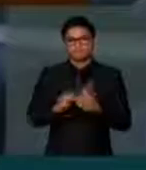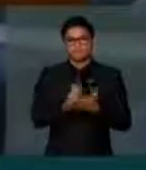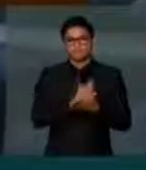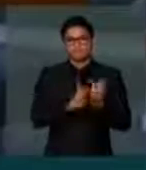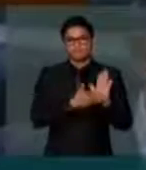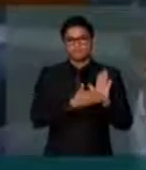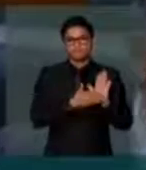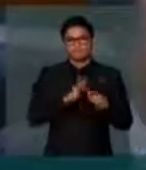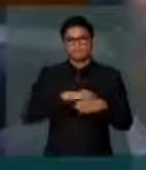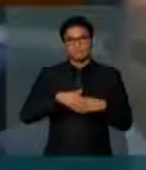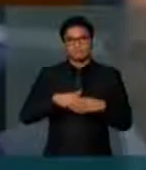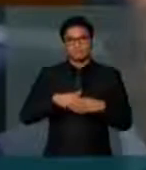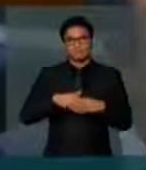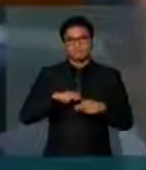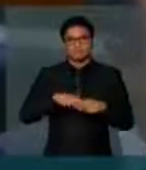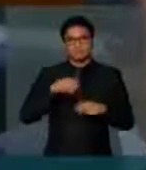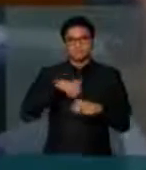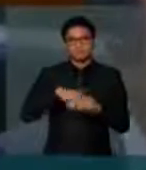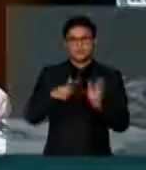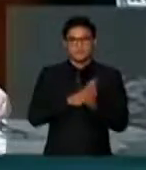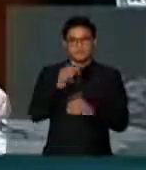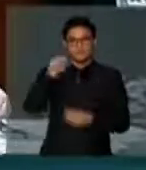Por isso, o Democratas vota sim.